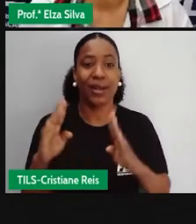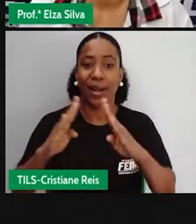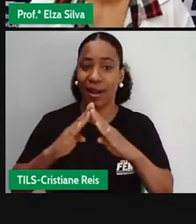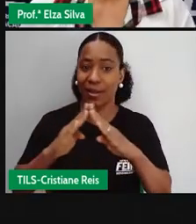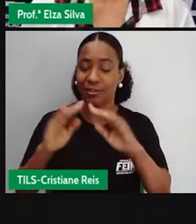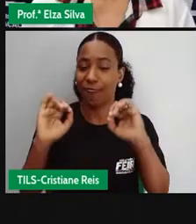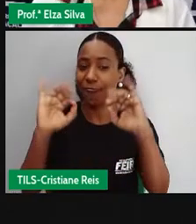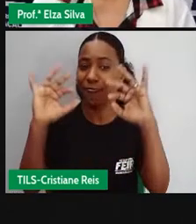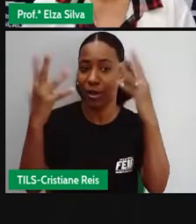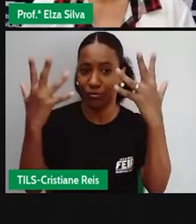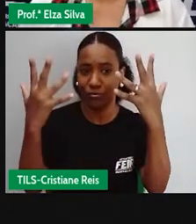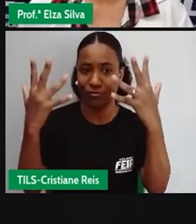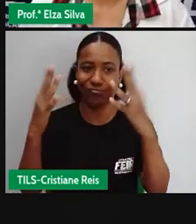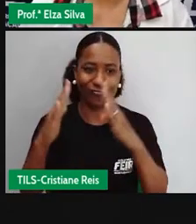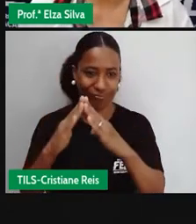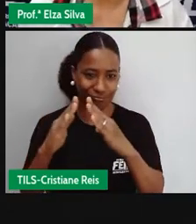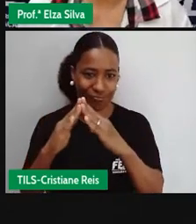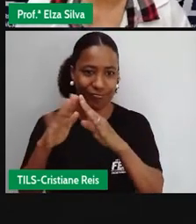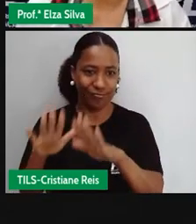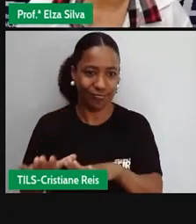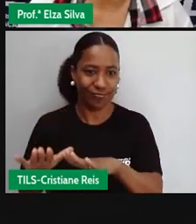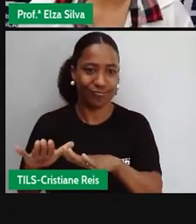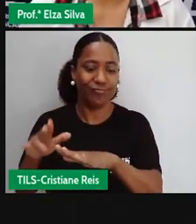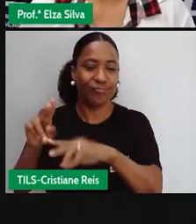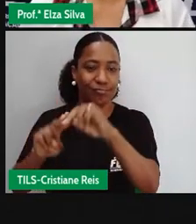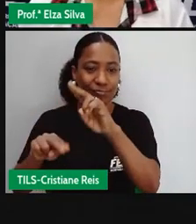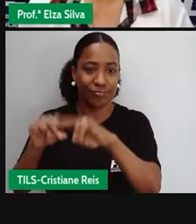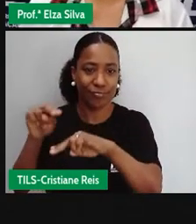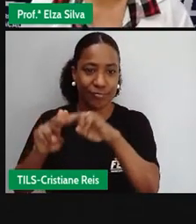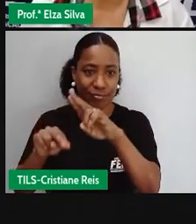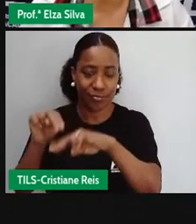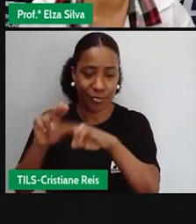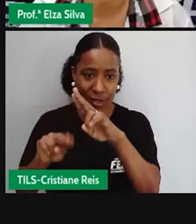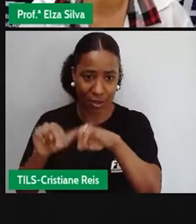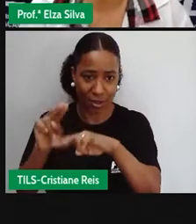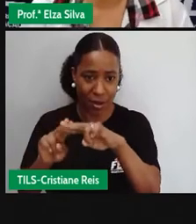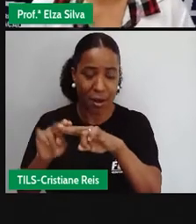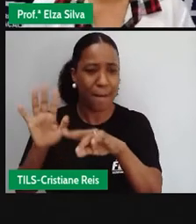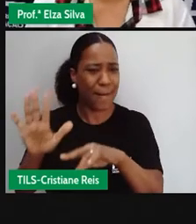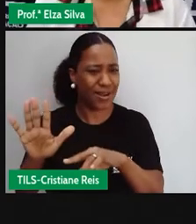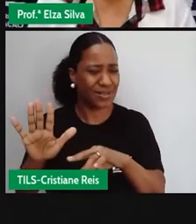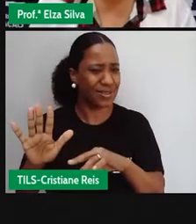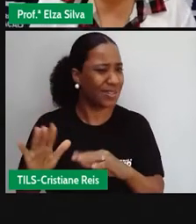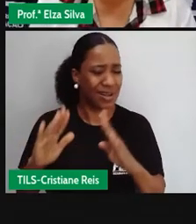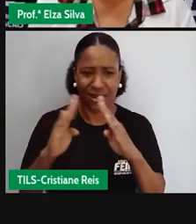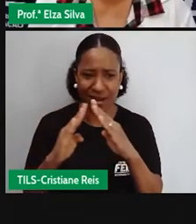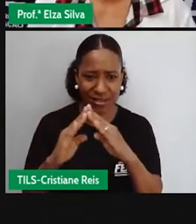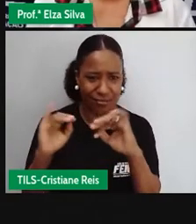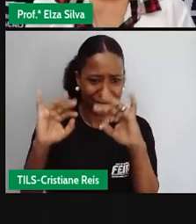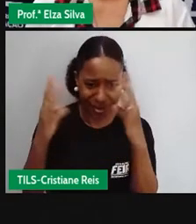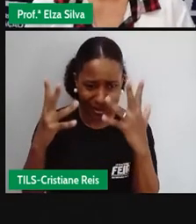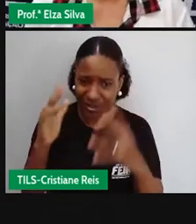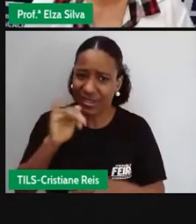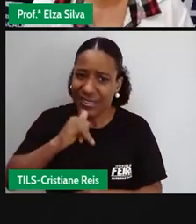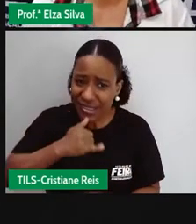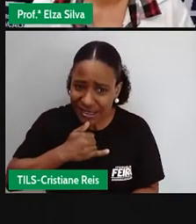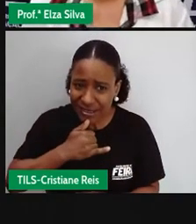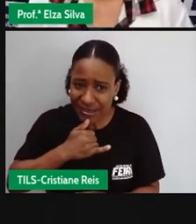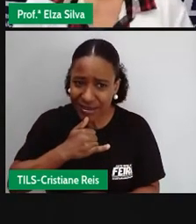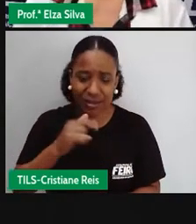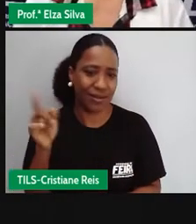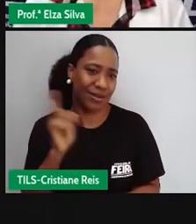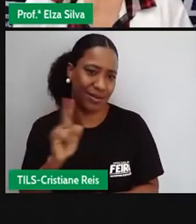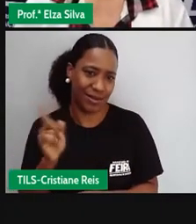casa. E não é porque essa celebração será em casa que ela vai ser menos animada do que nos anos anteriores. Ok?